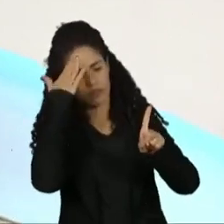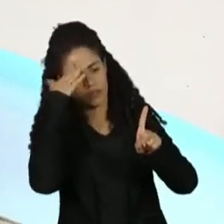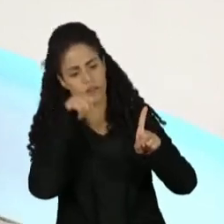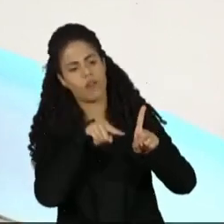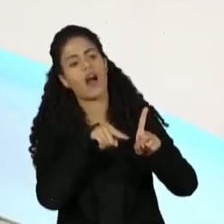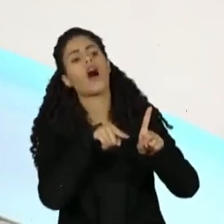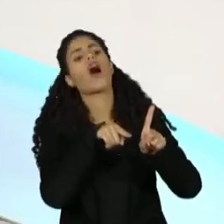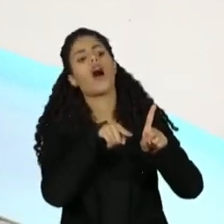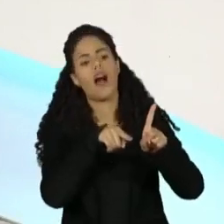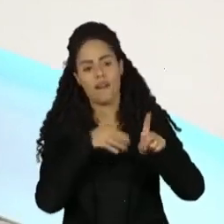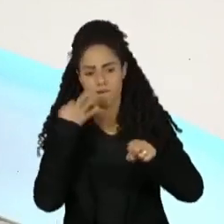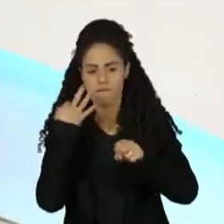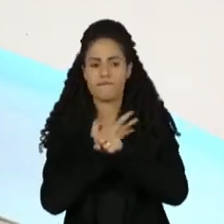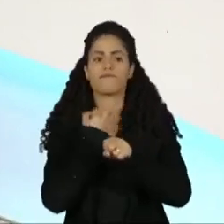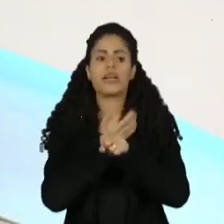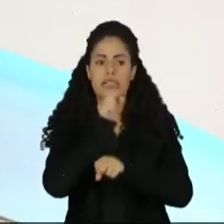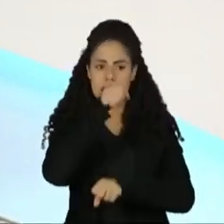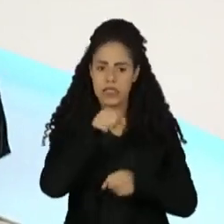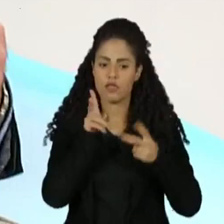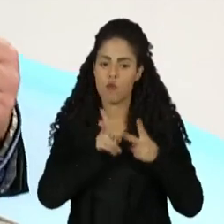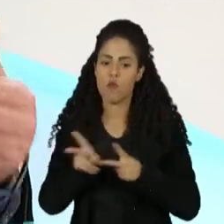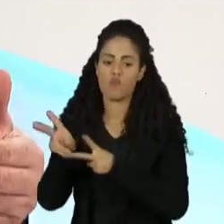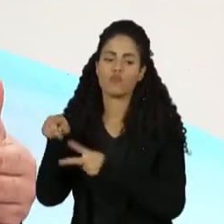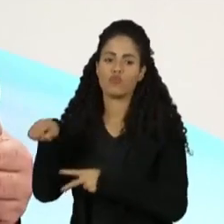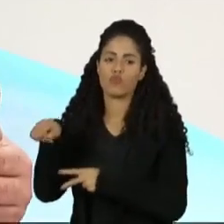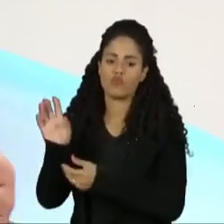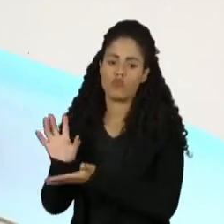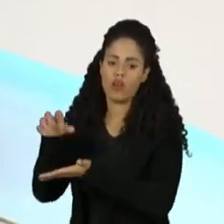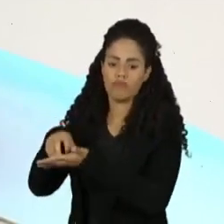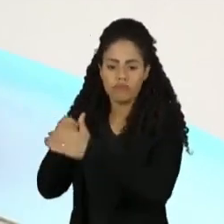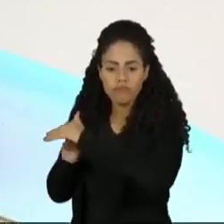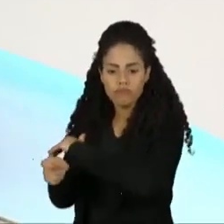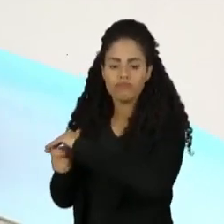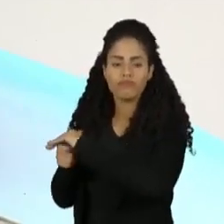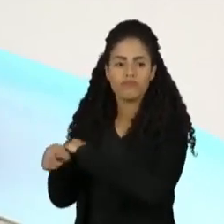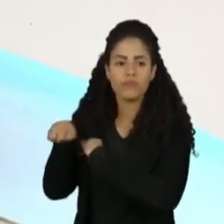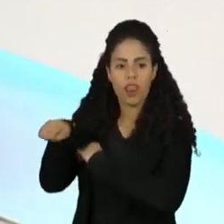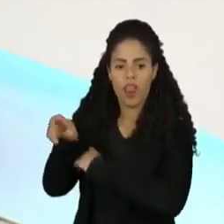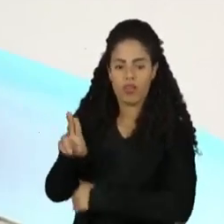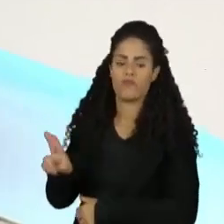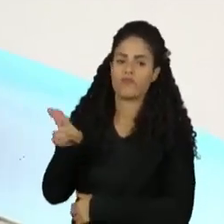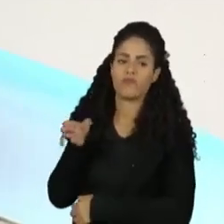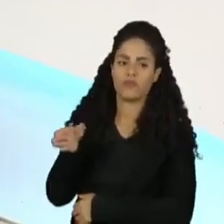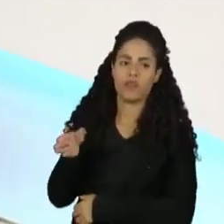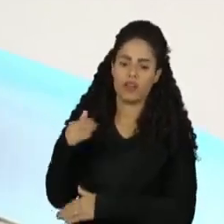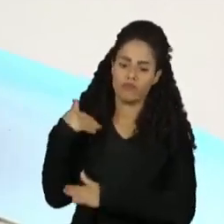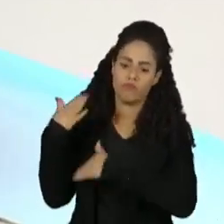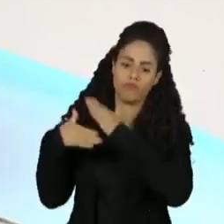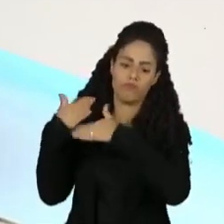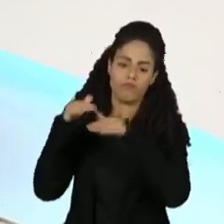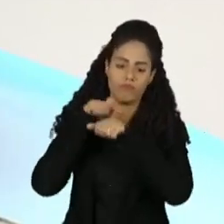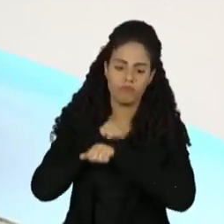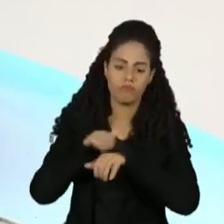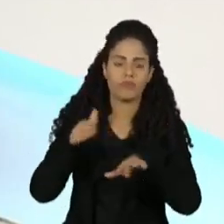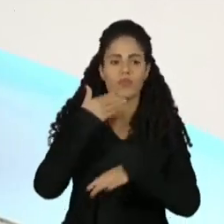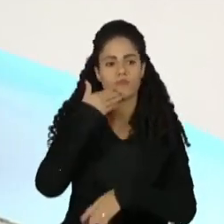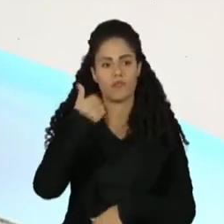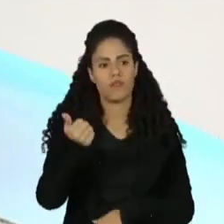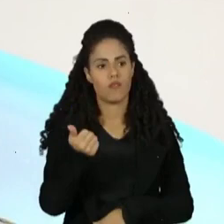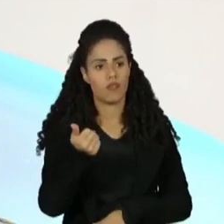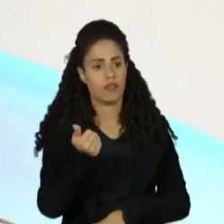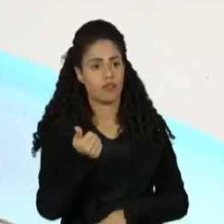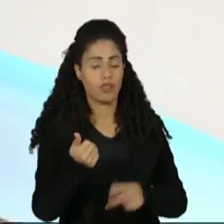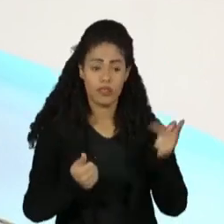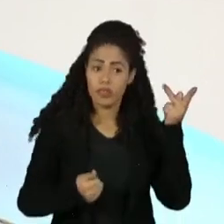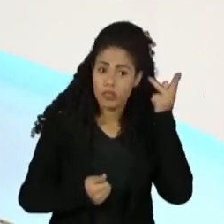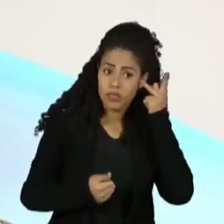vale a pena manter a USP. Isso é economicamente boa para a sociedade. Desenvolve a sociedade. Torna o Estado de São Paulo